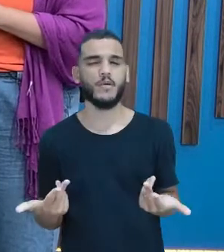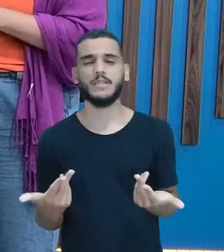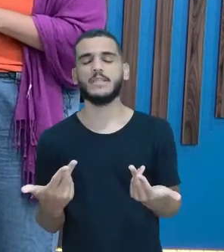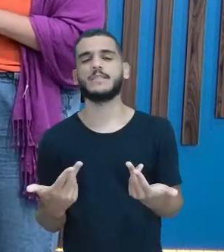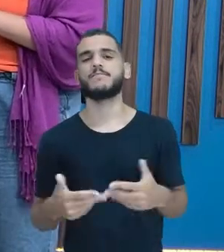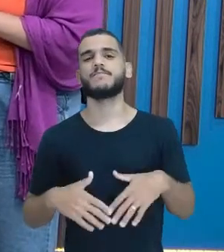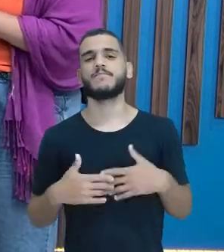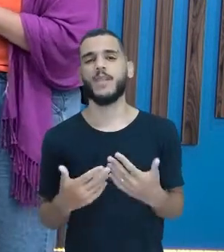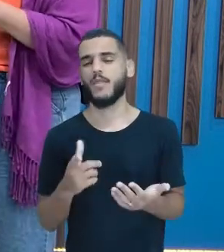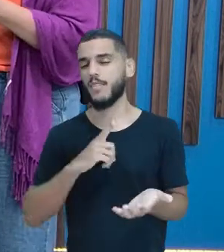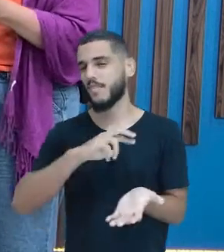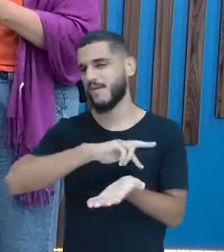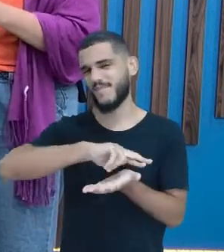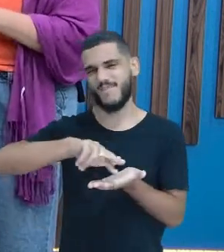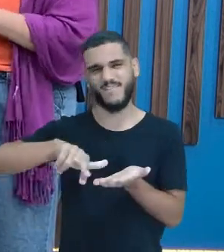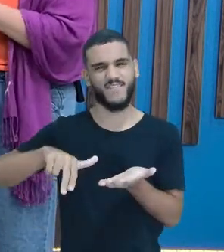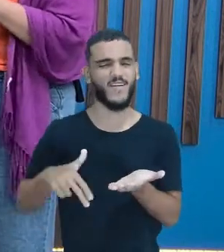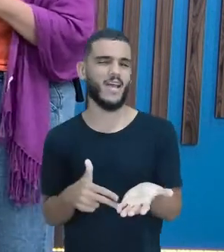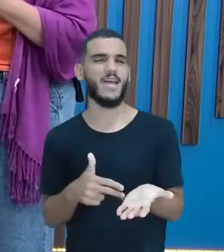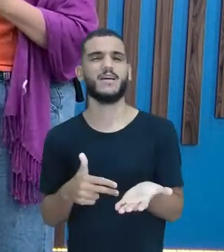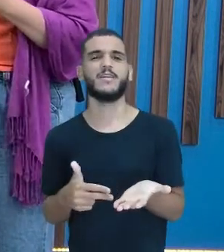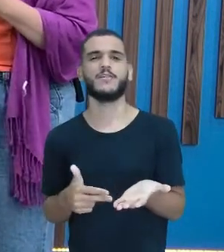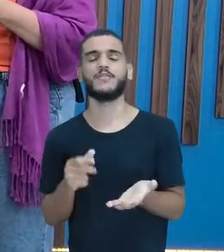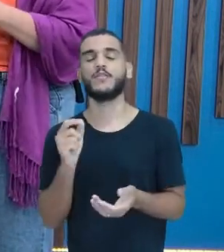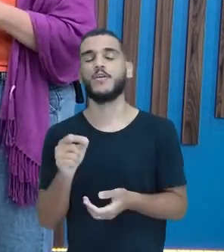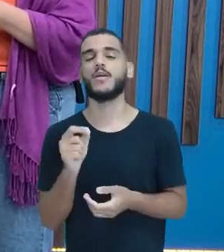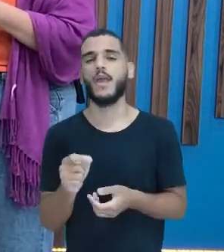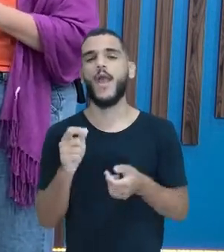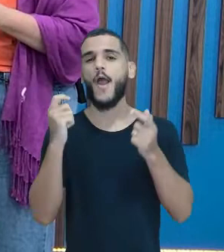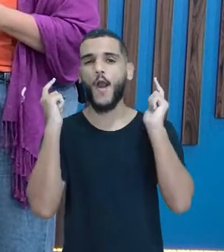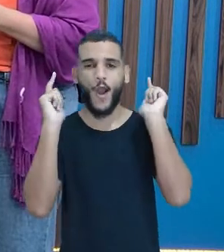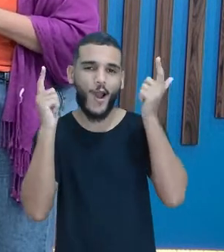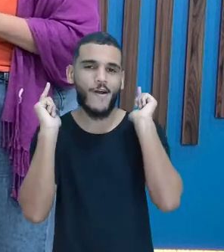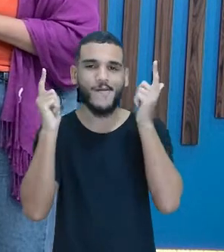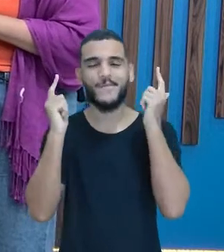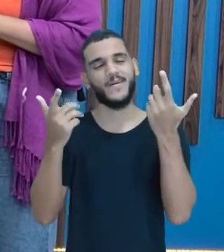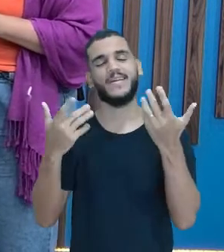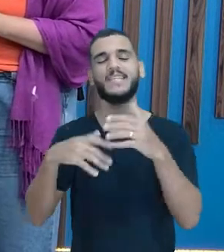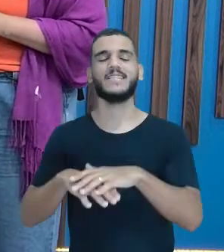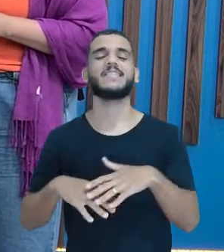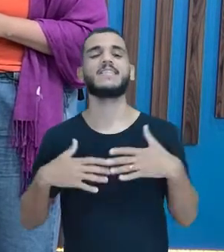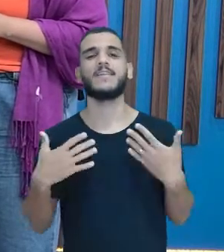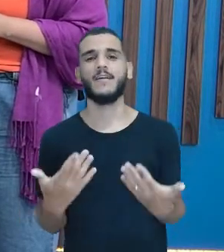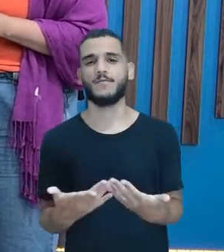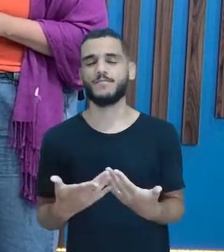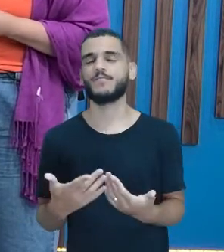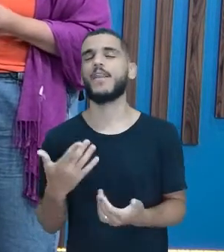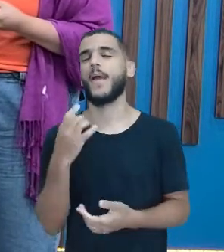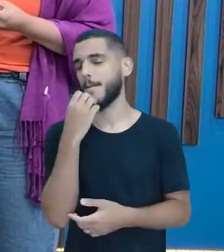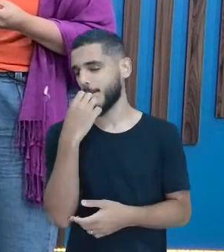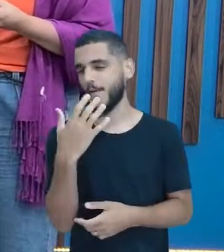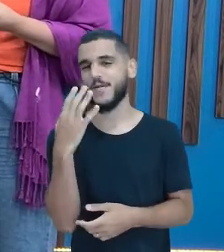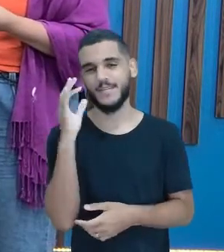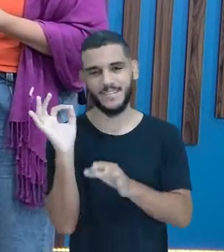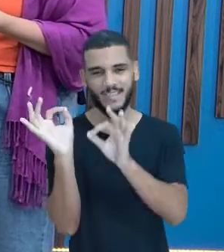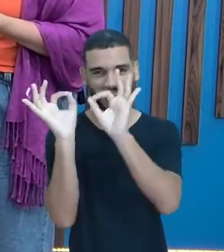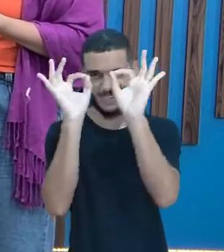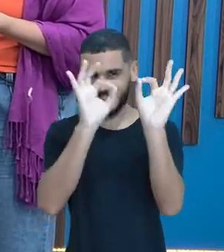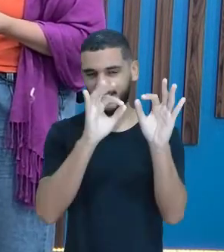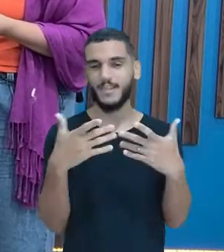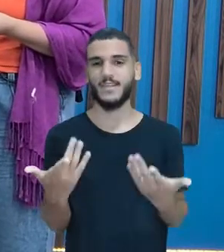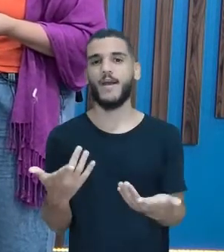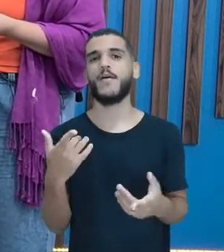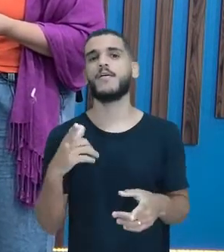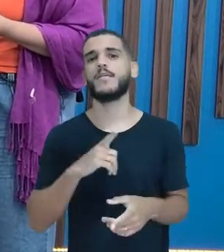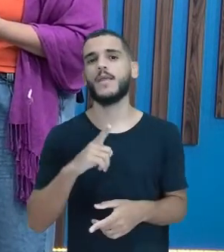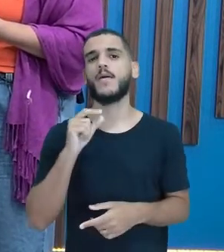Como a gente tem várias, várias comédias de costumes muito gostosas, né? Que, inclusive, na contemporaneidade, a gente